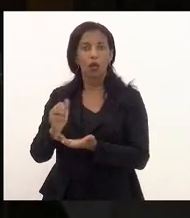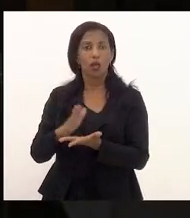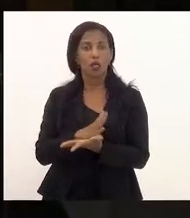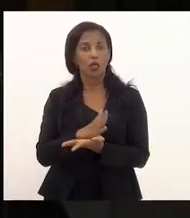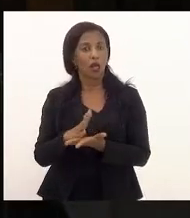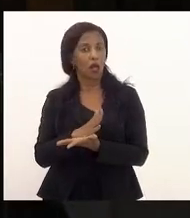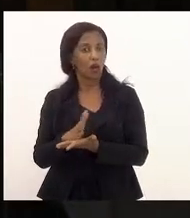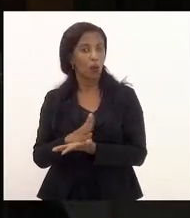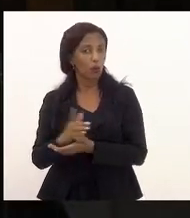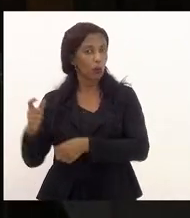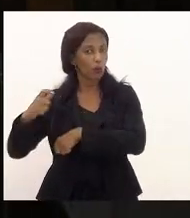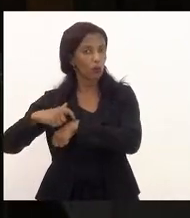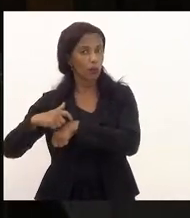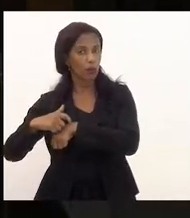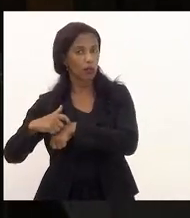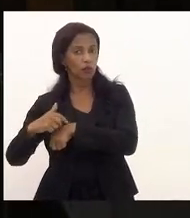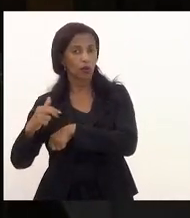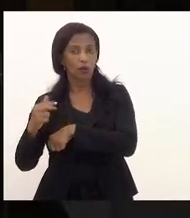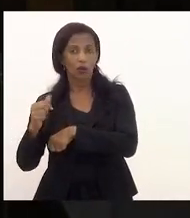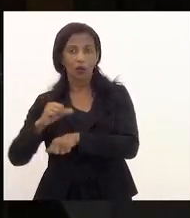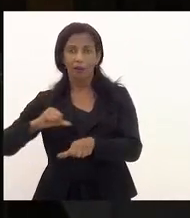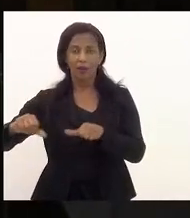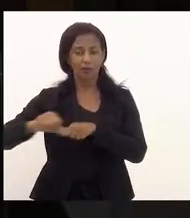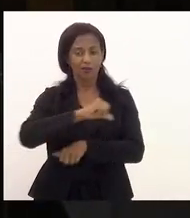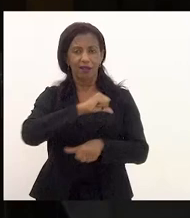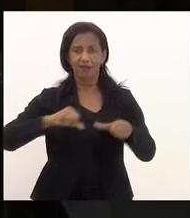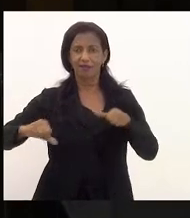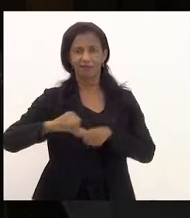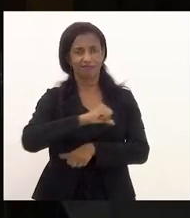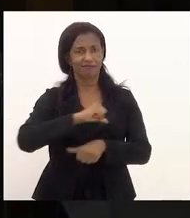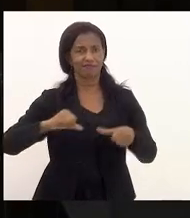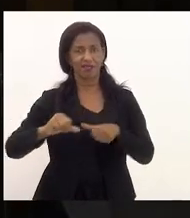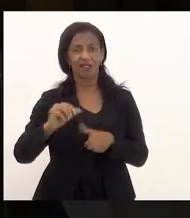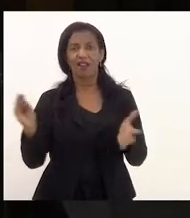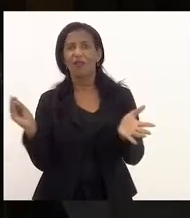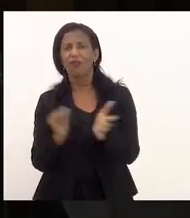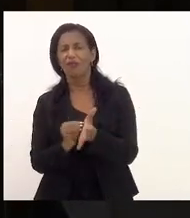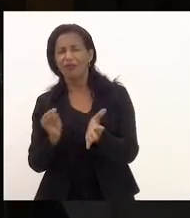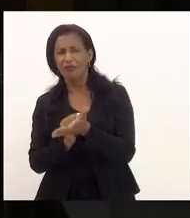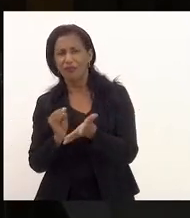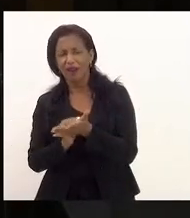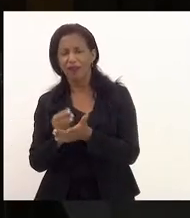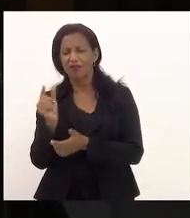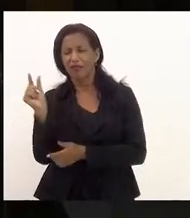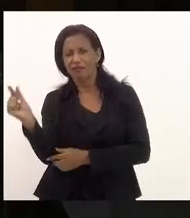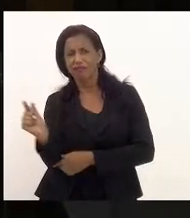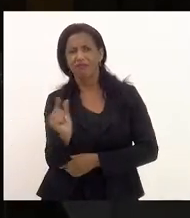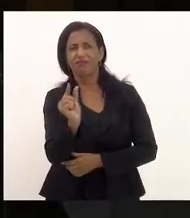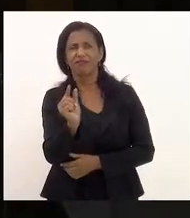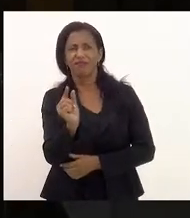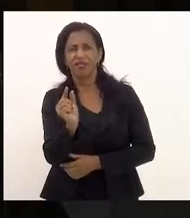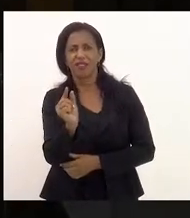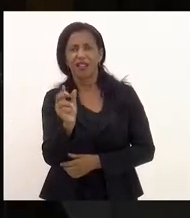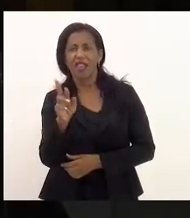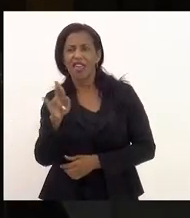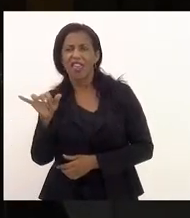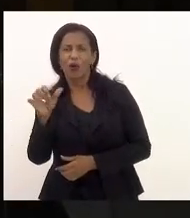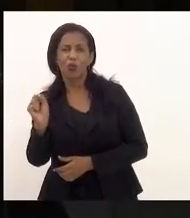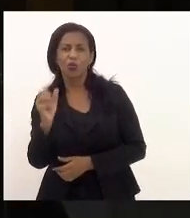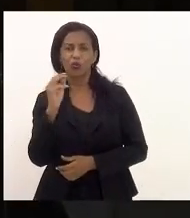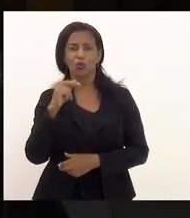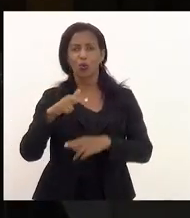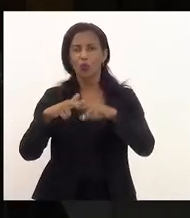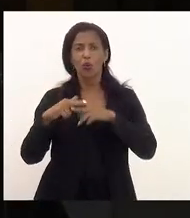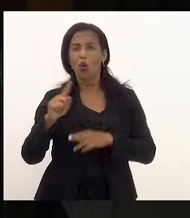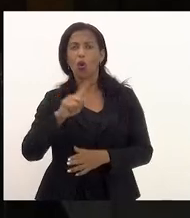instância, mas não está transitado em julgado. Tem ainda sempre uma fasezinha de recurso, por isso